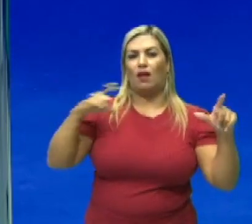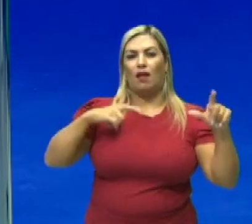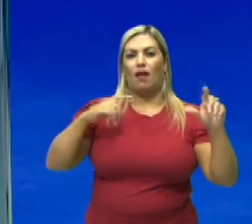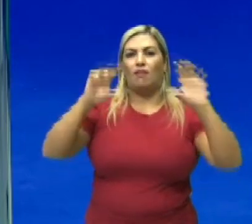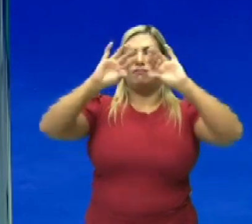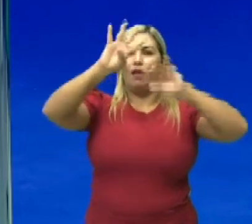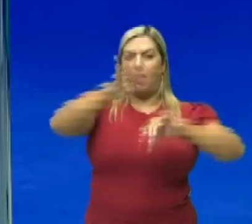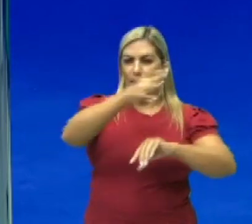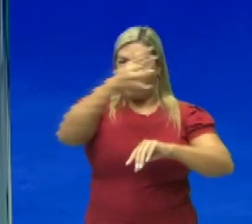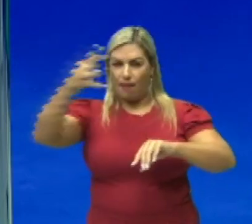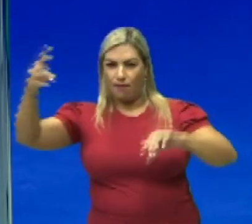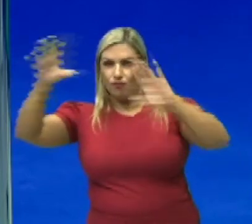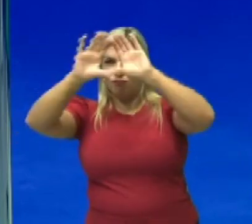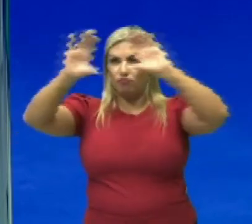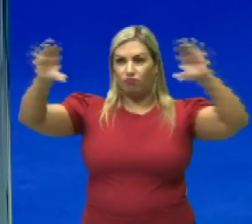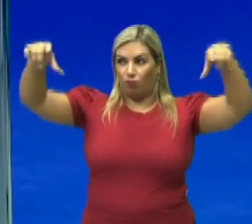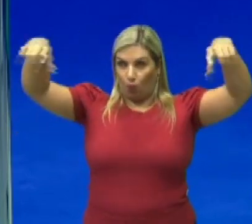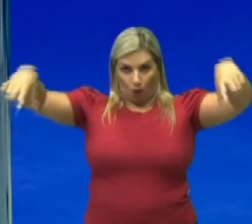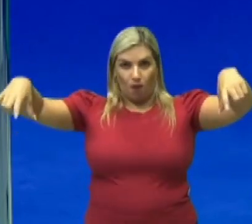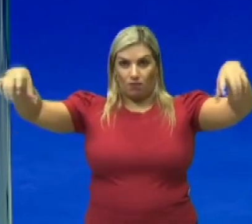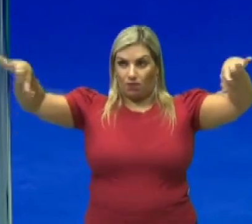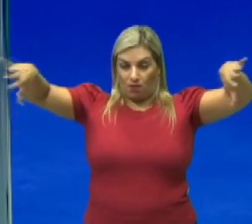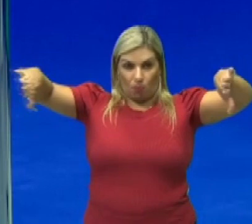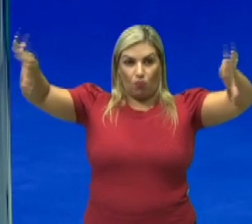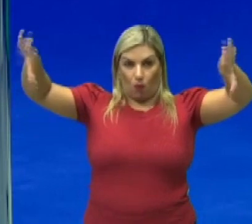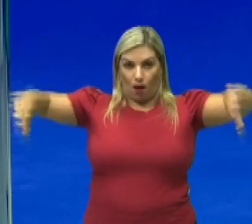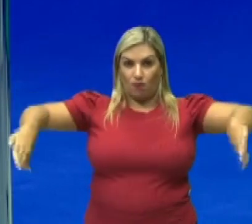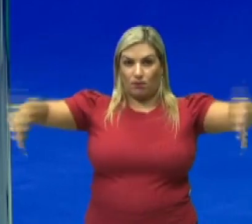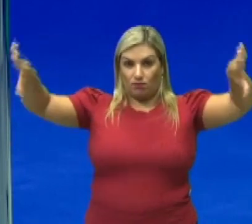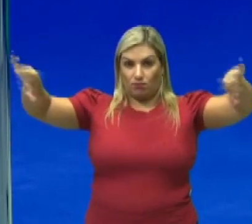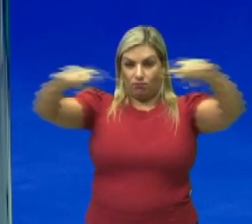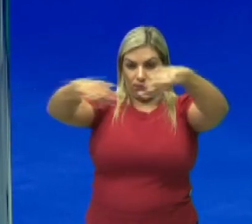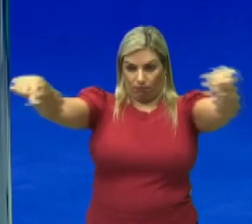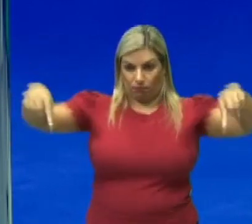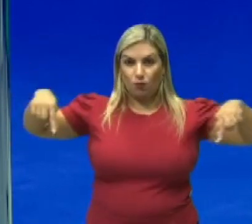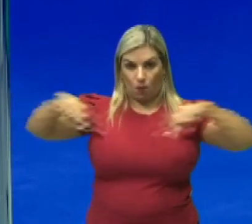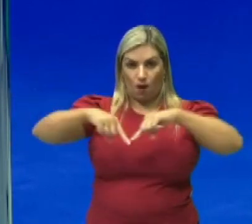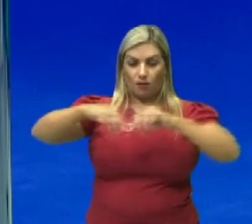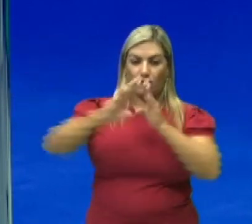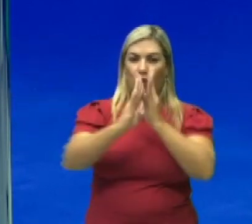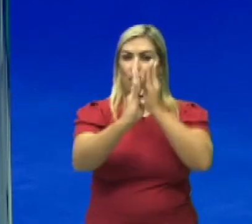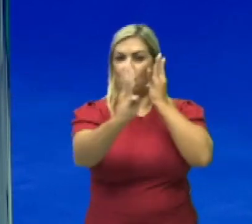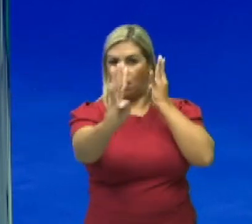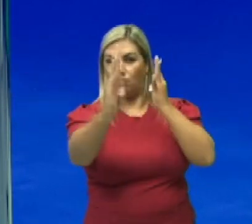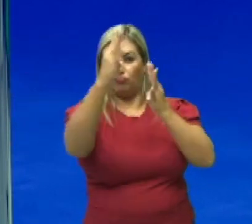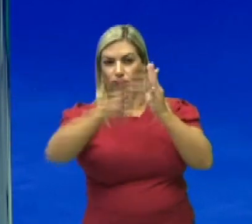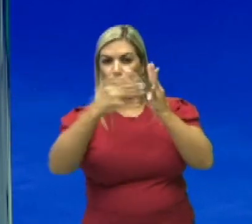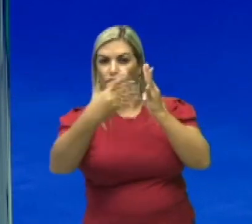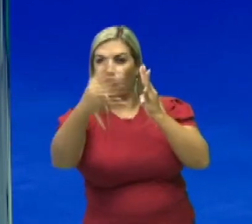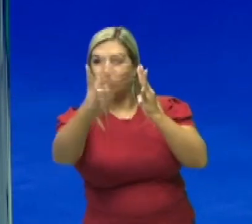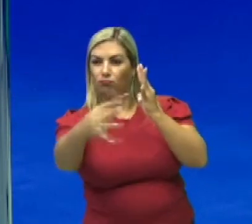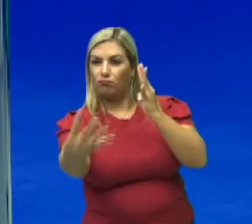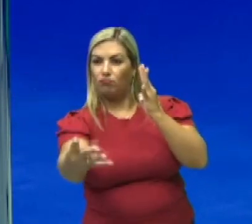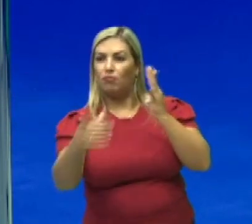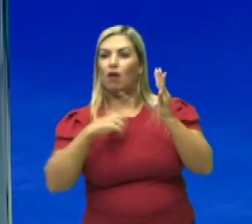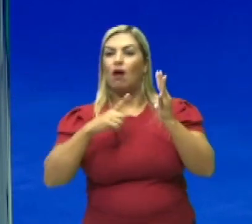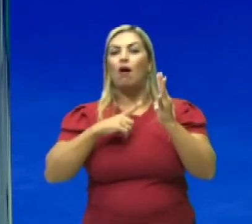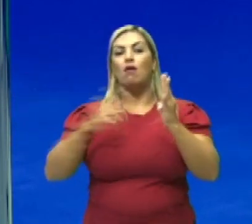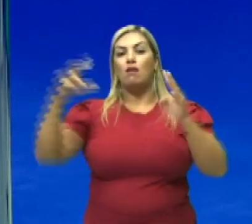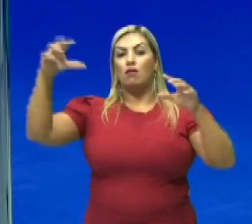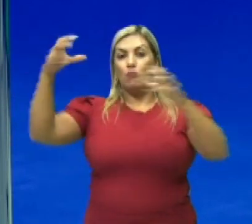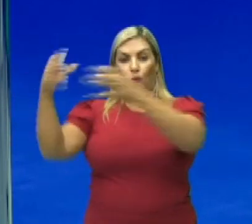a rede separa as duas equipes. Não existe uma outra forma de praticar o voleibol que seja